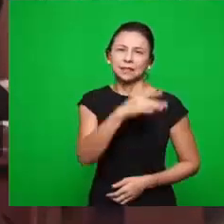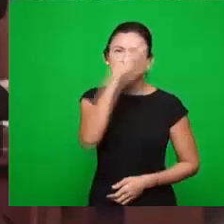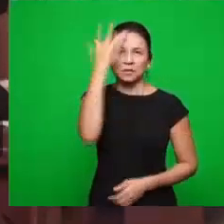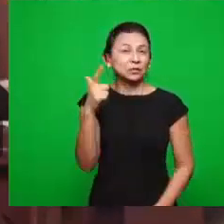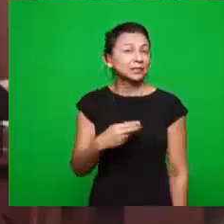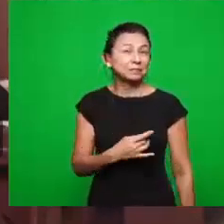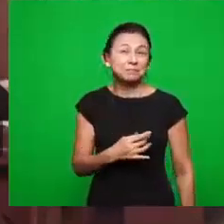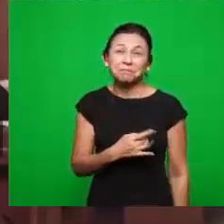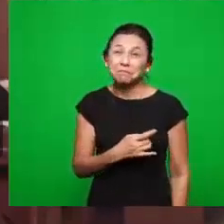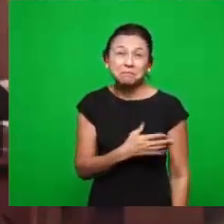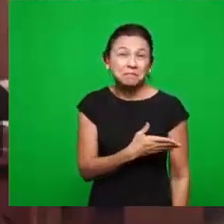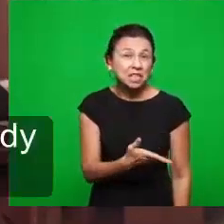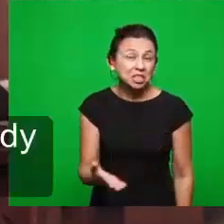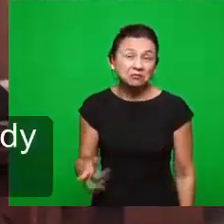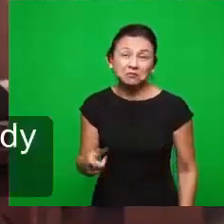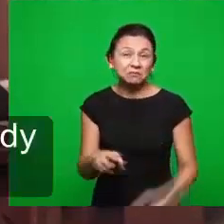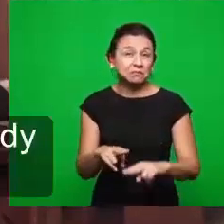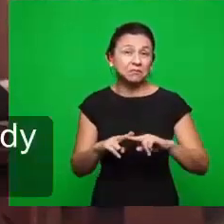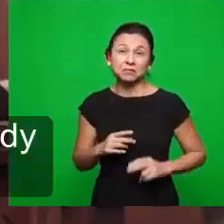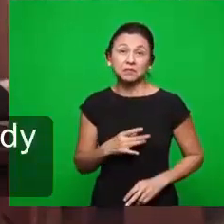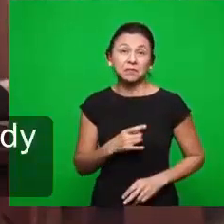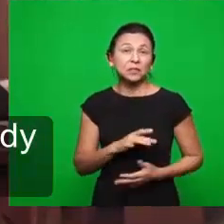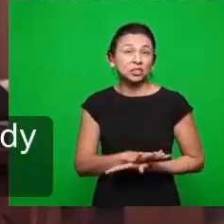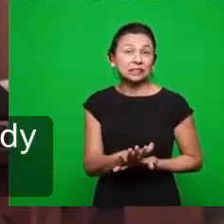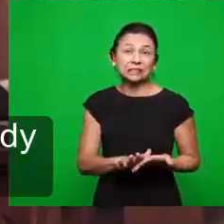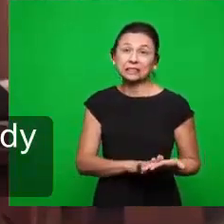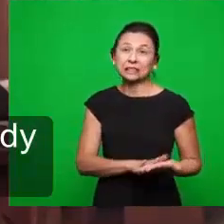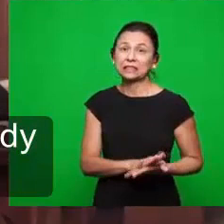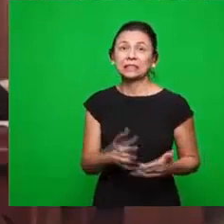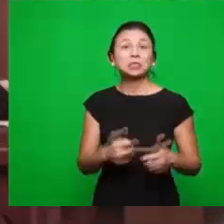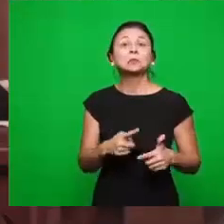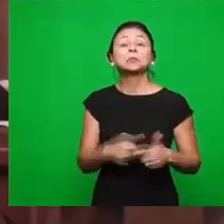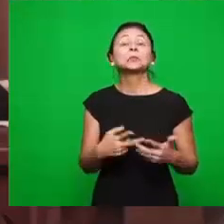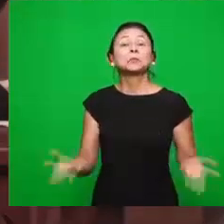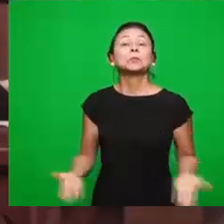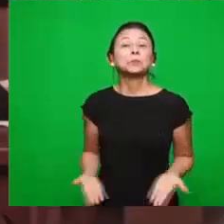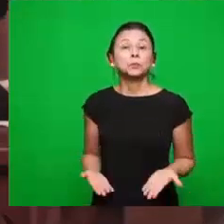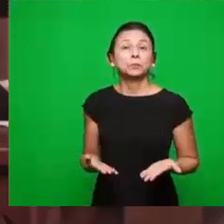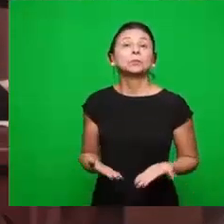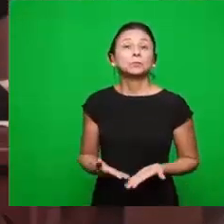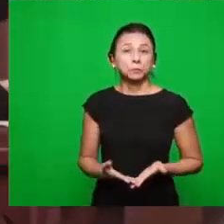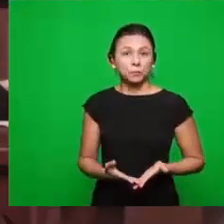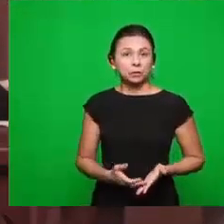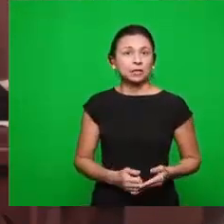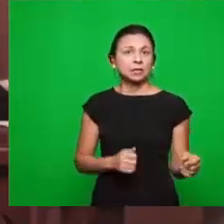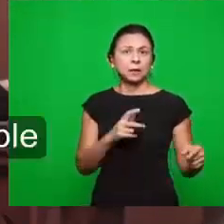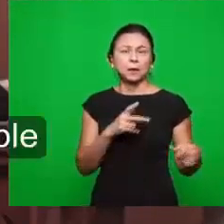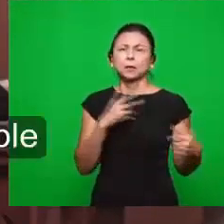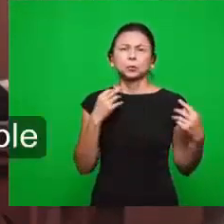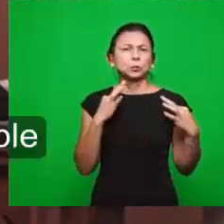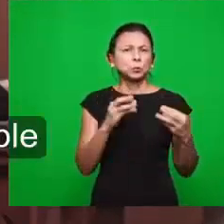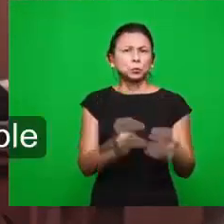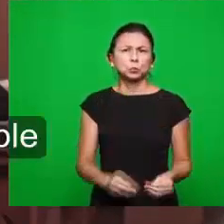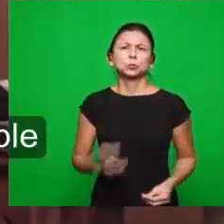nada. Ele não tem nem motivo para ter medo de coisa nenhuma. Porque ele já enfrentou todos os tipos de obstáculos, barreiras, guerras.